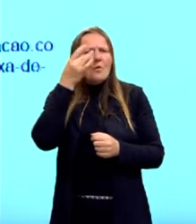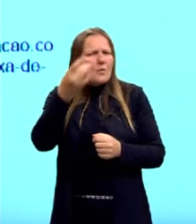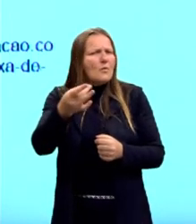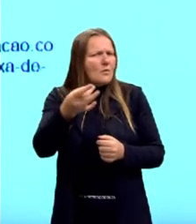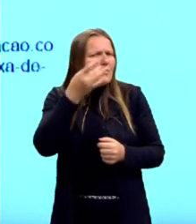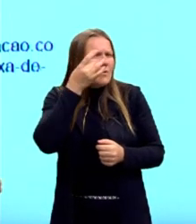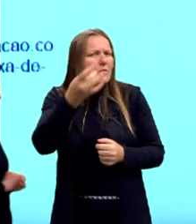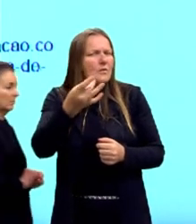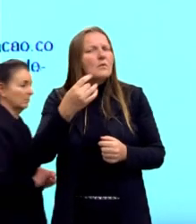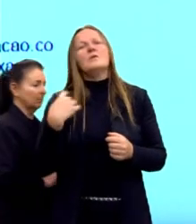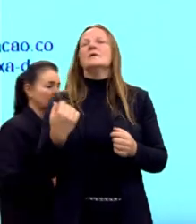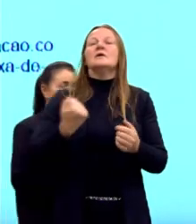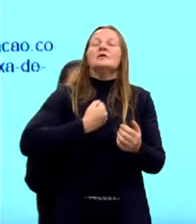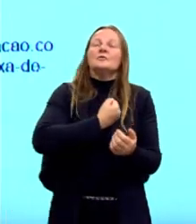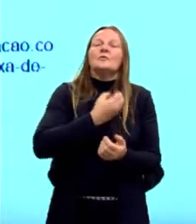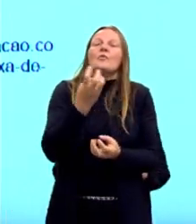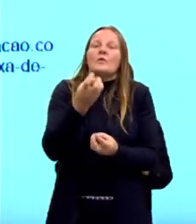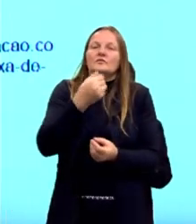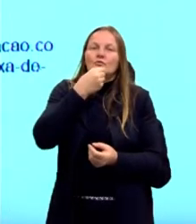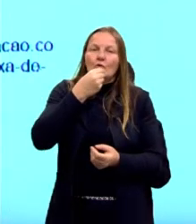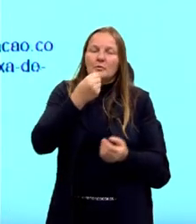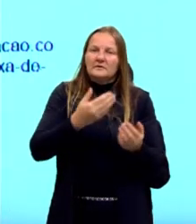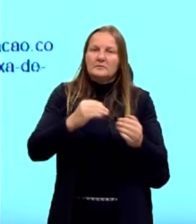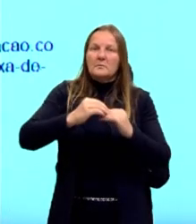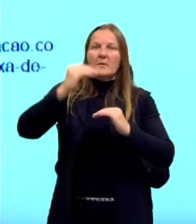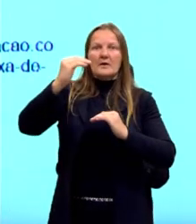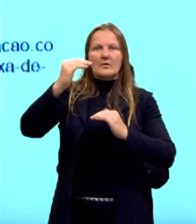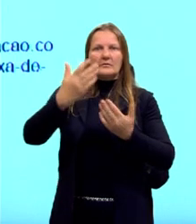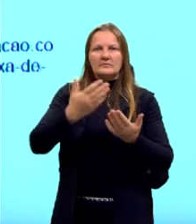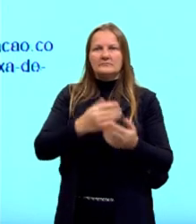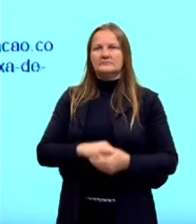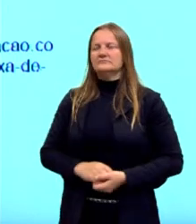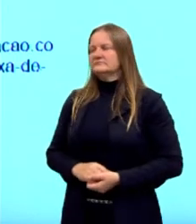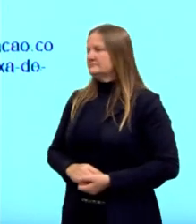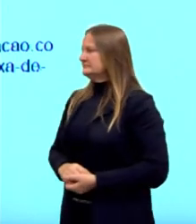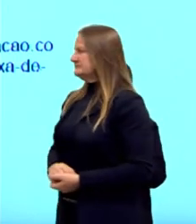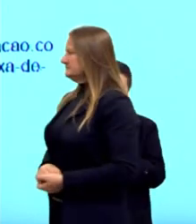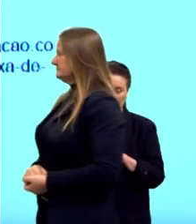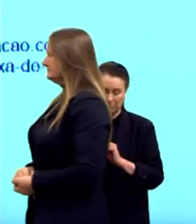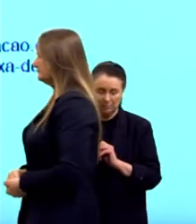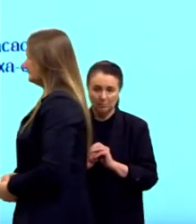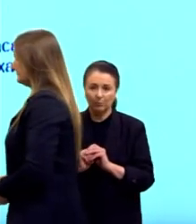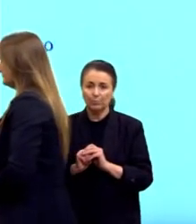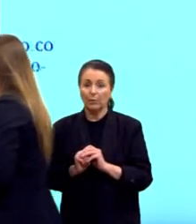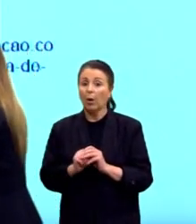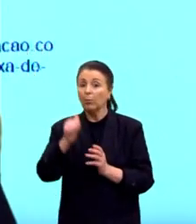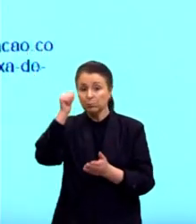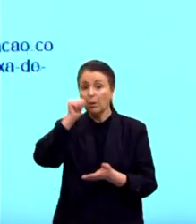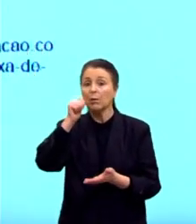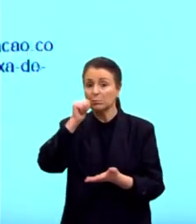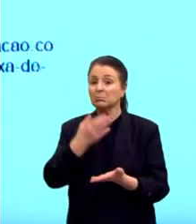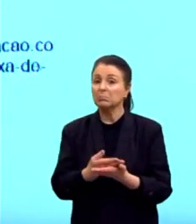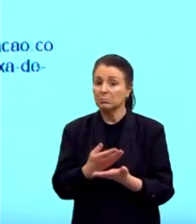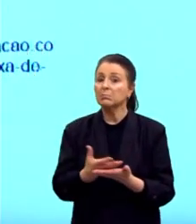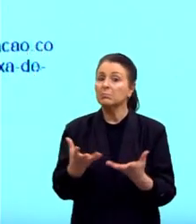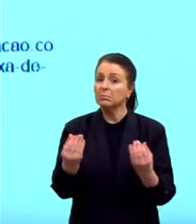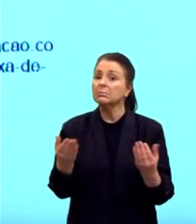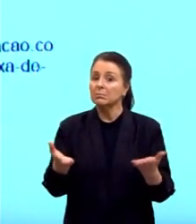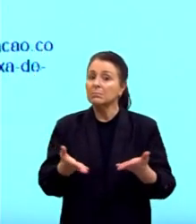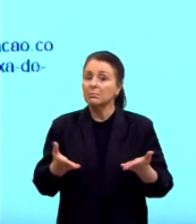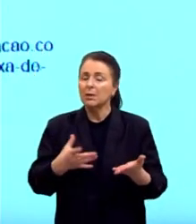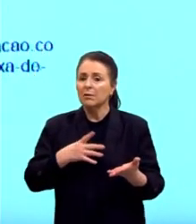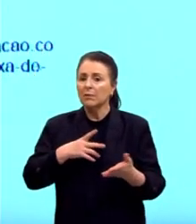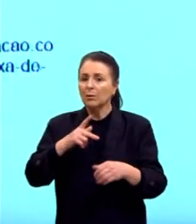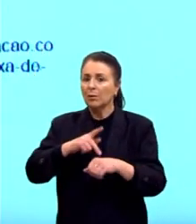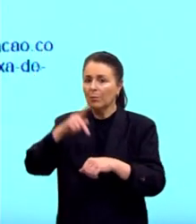o número de homens é maior que as mulheres. As mulheres estão estudando muito. Que bacana, ótimo. Se você entrar, por exemplo, em uma pós